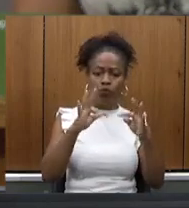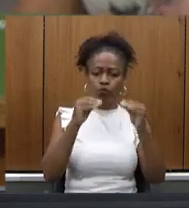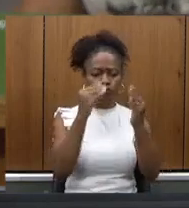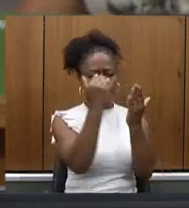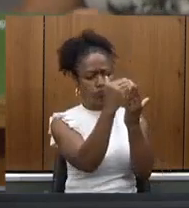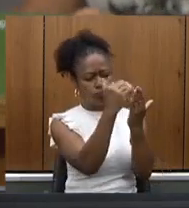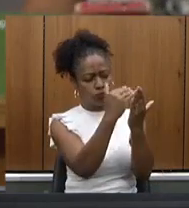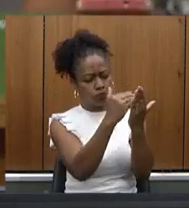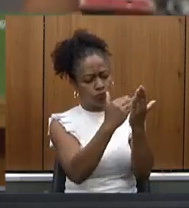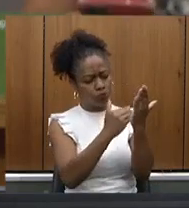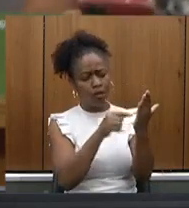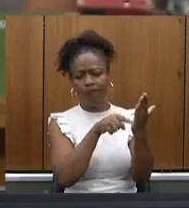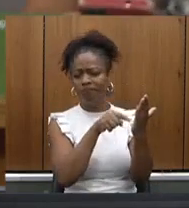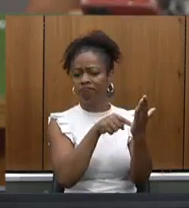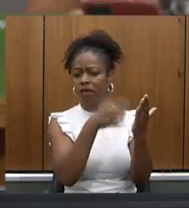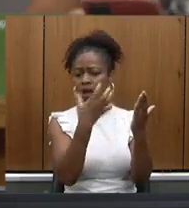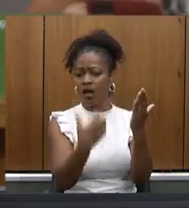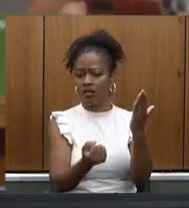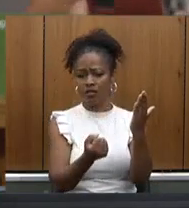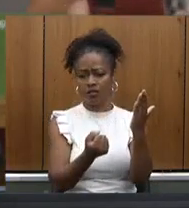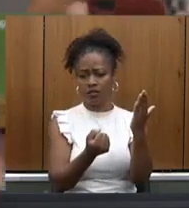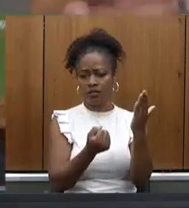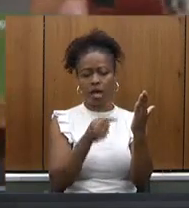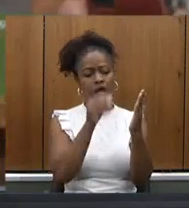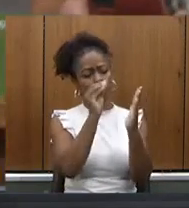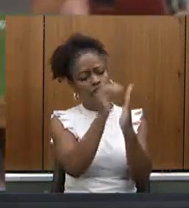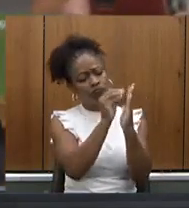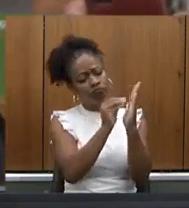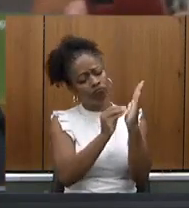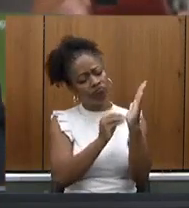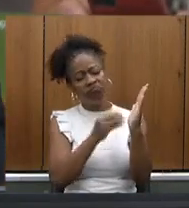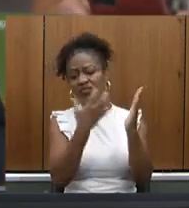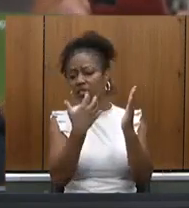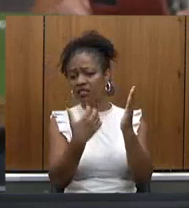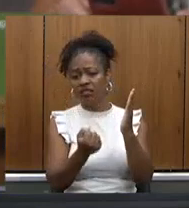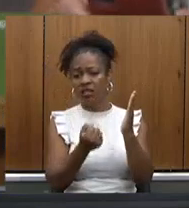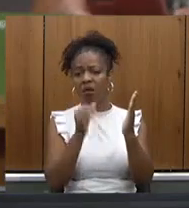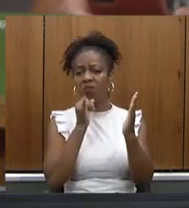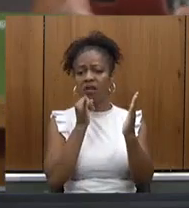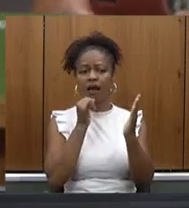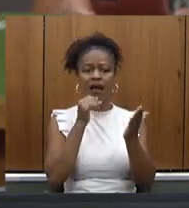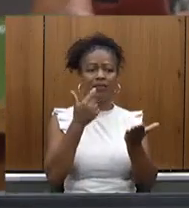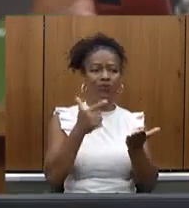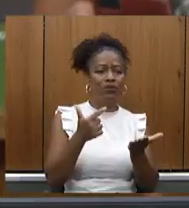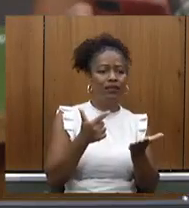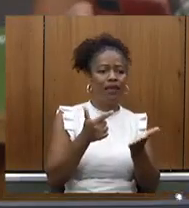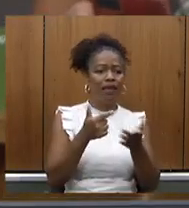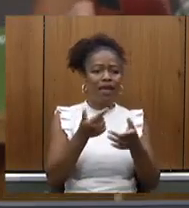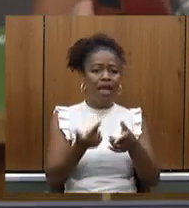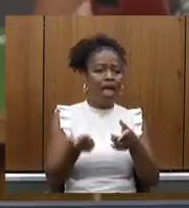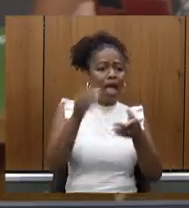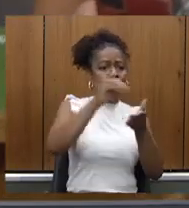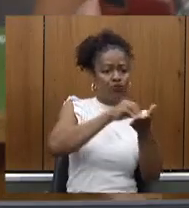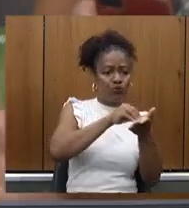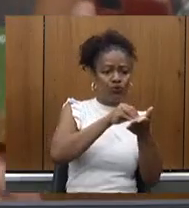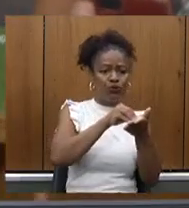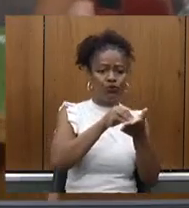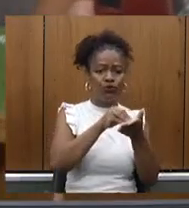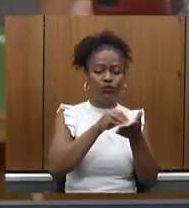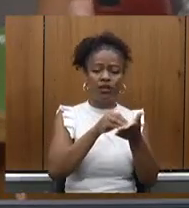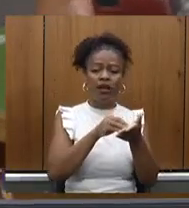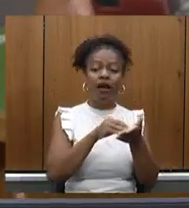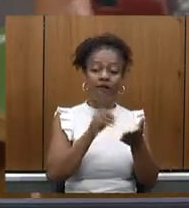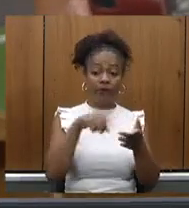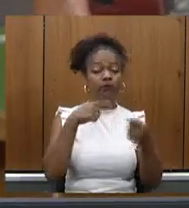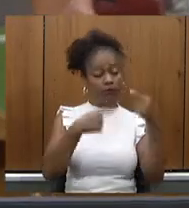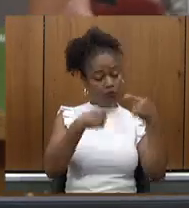foram aceitos as condições desse acordo de não ter por exemplo reajuste foi discutido naquele momento e assim como